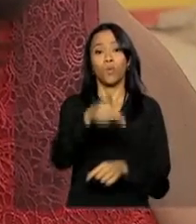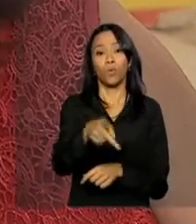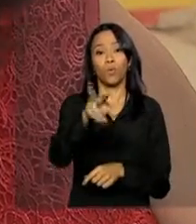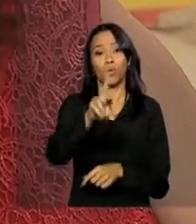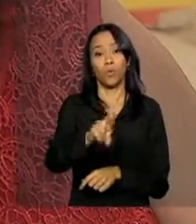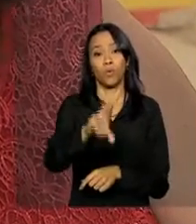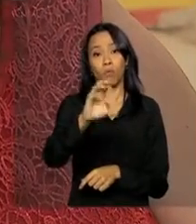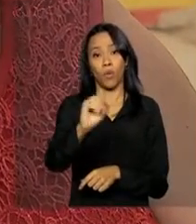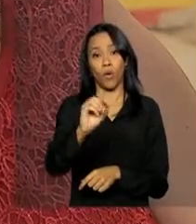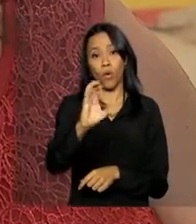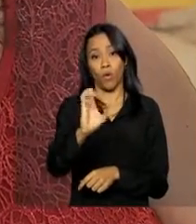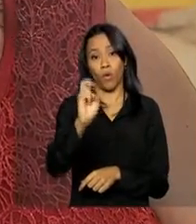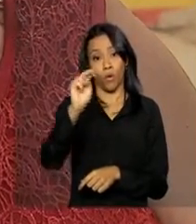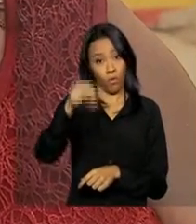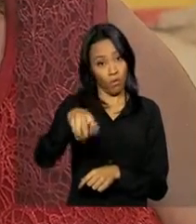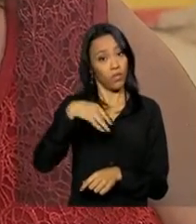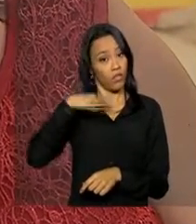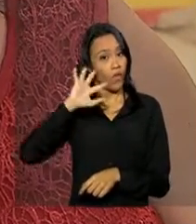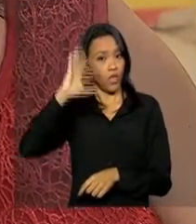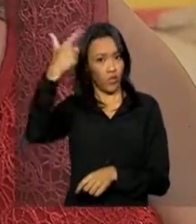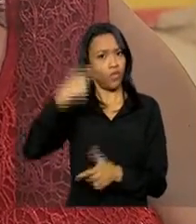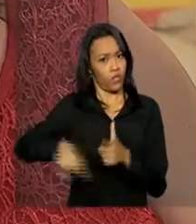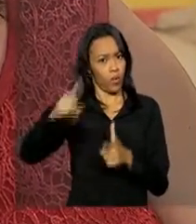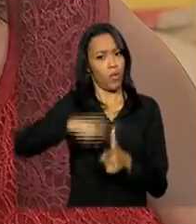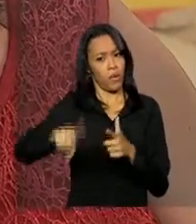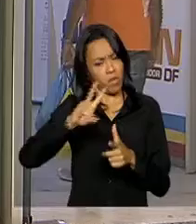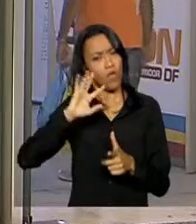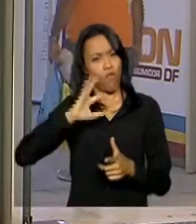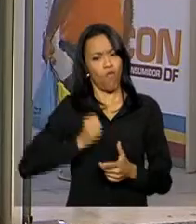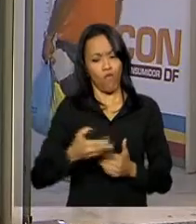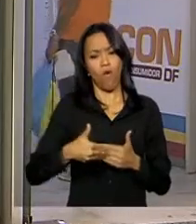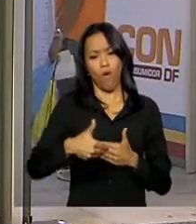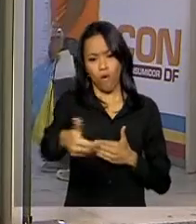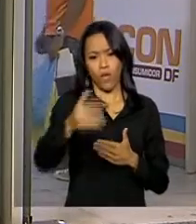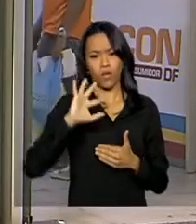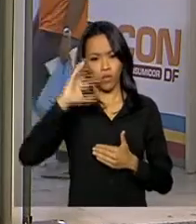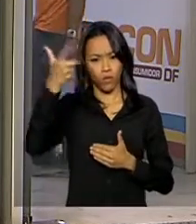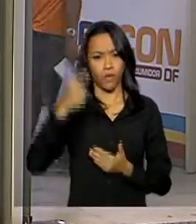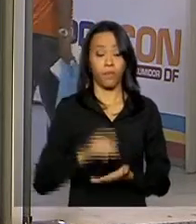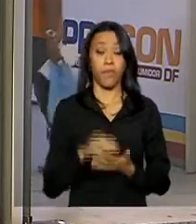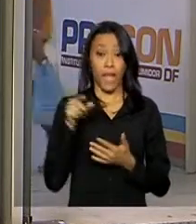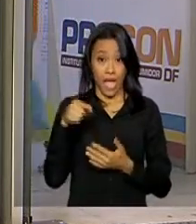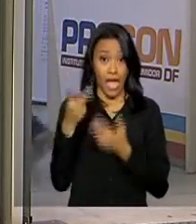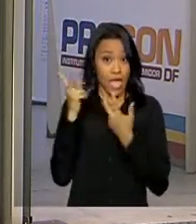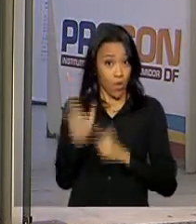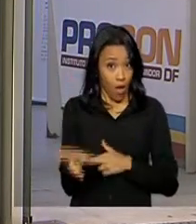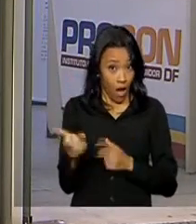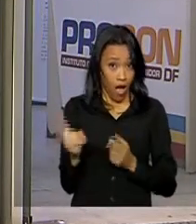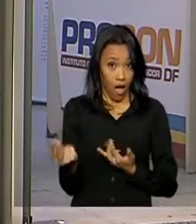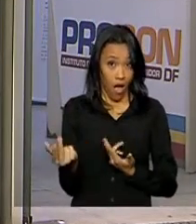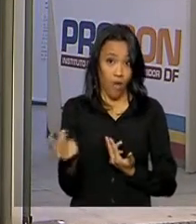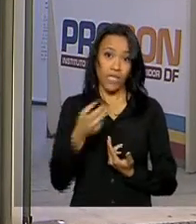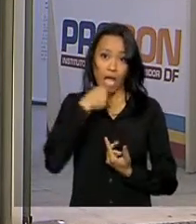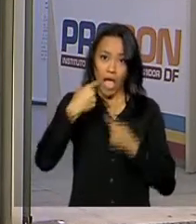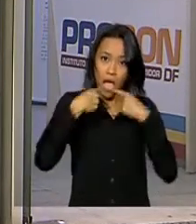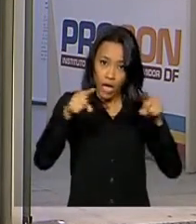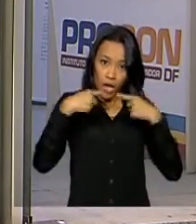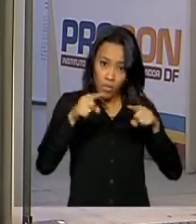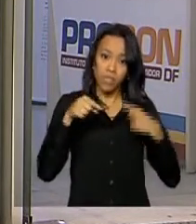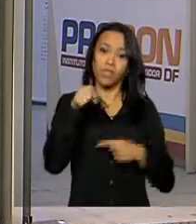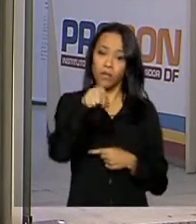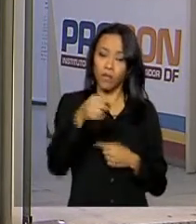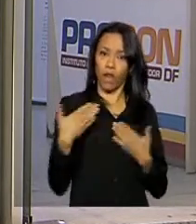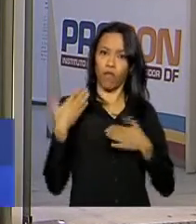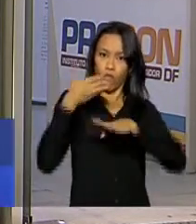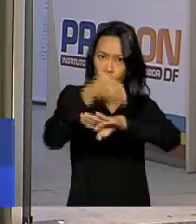ações aqui no PROCON e foi tudo bem resolvido. Então eu acredito que eu vou resolver. Reclamações como essa que a dona Clea veio fazer aqui no PROCON do Distrito Federal